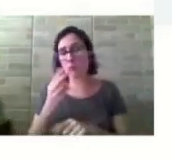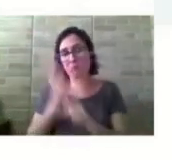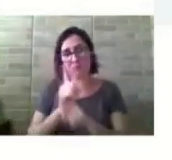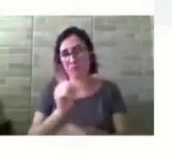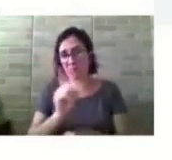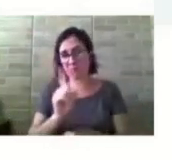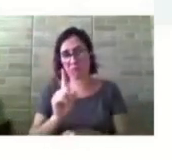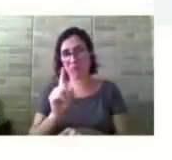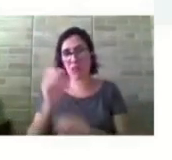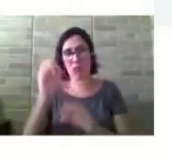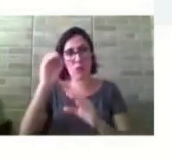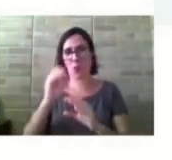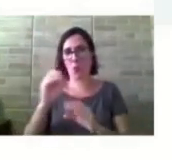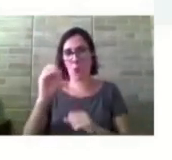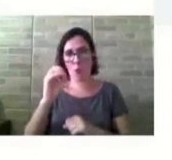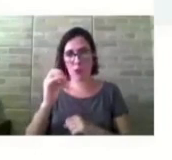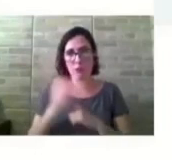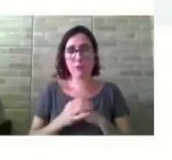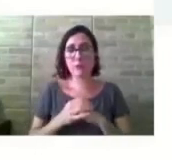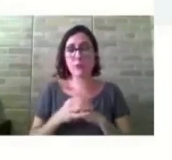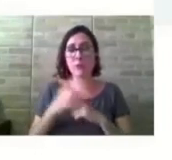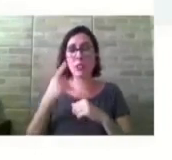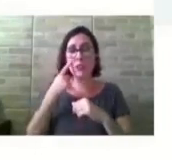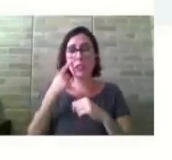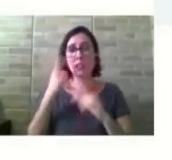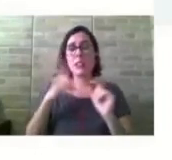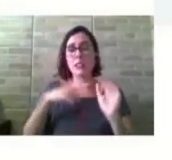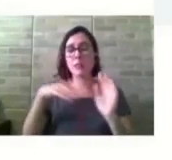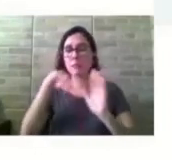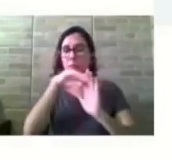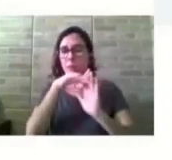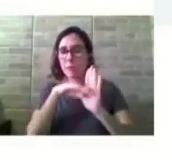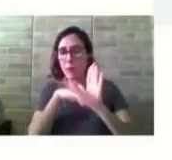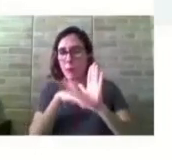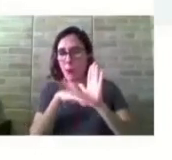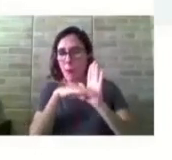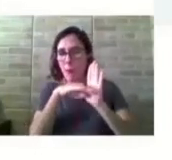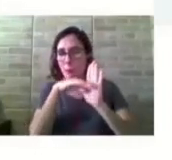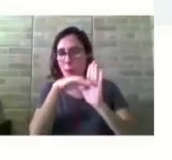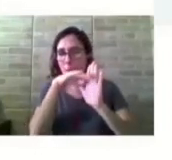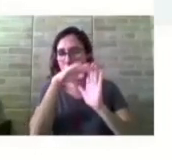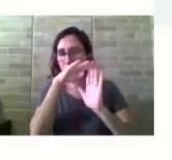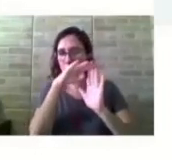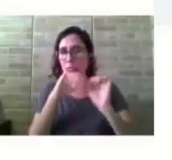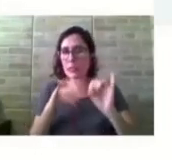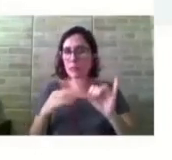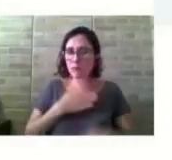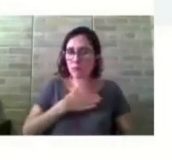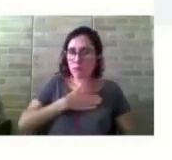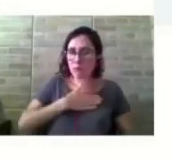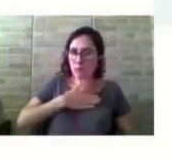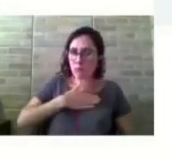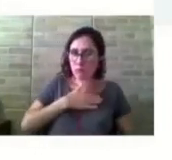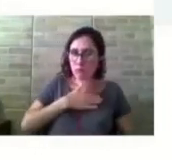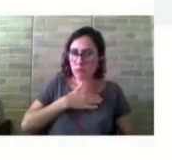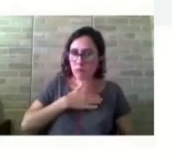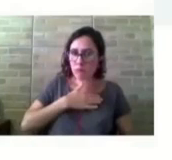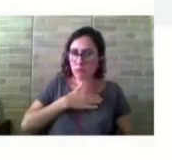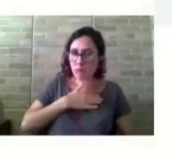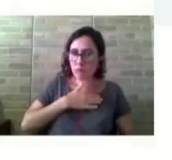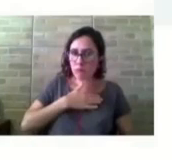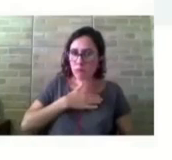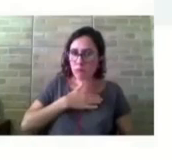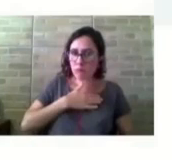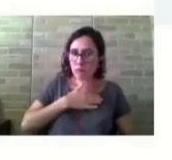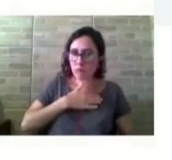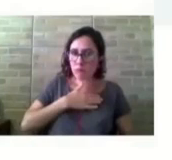Com relação à escala de satisfação e atitude, ela é composta por três partes, que é dados gerais